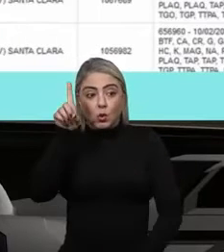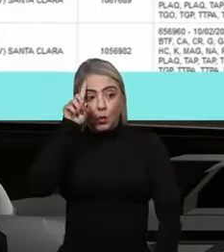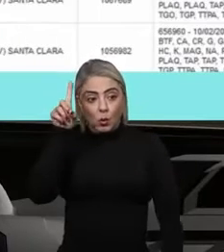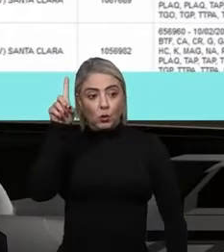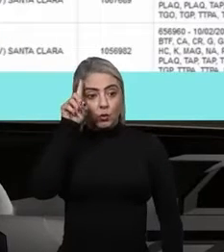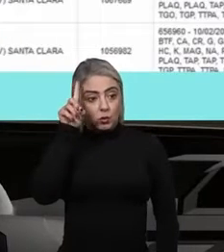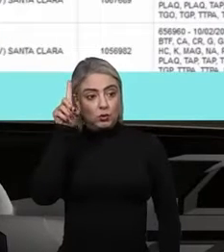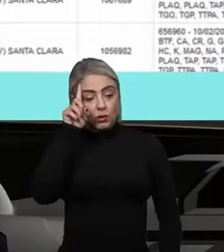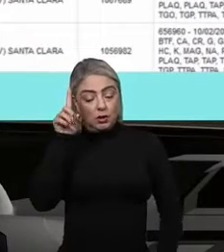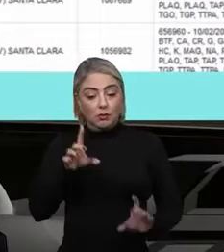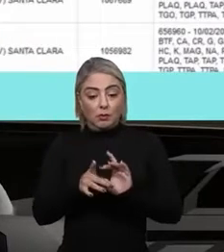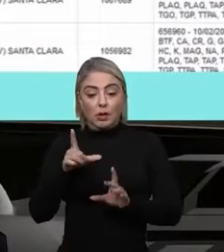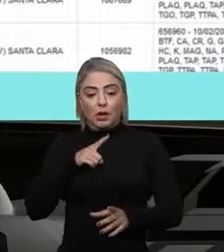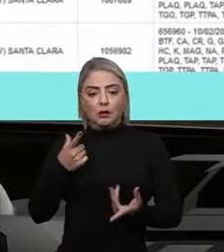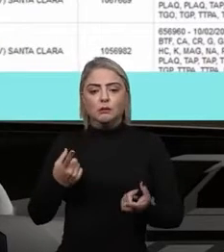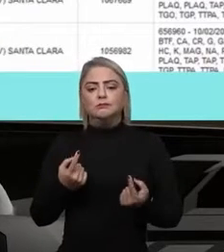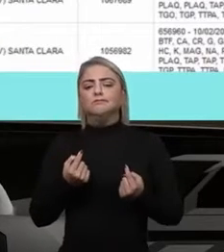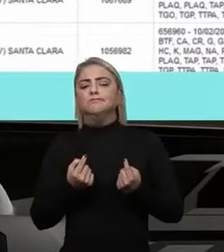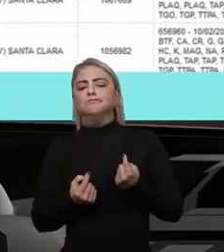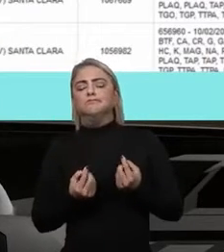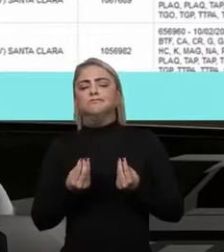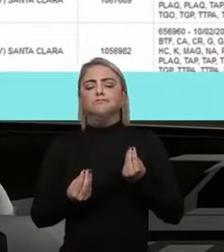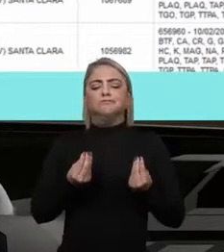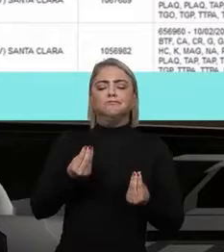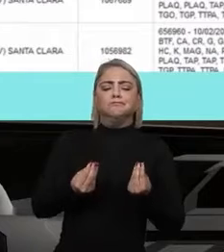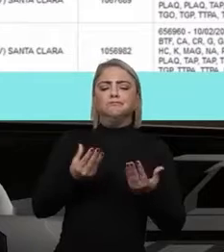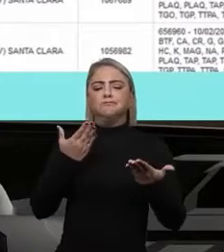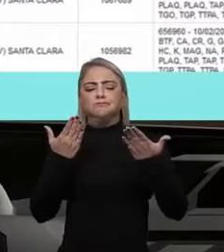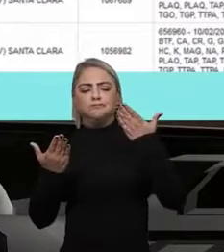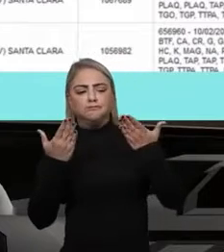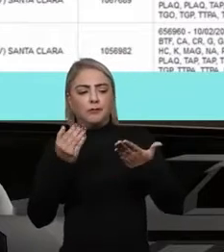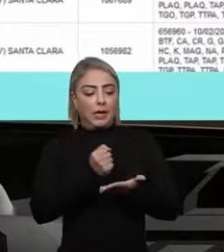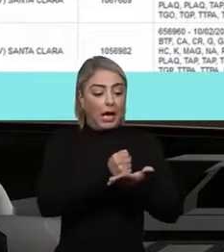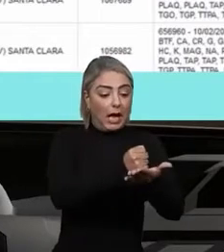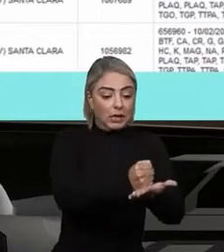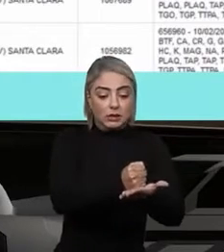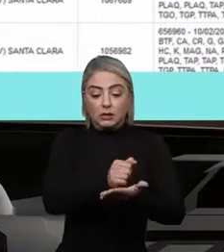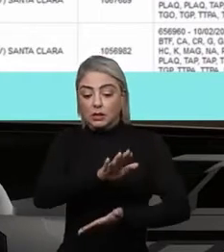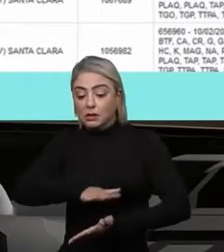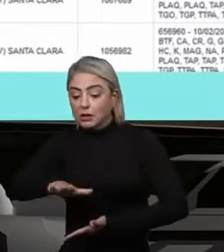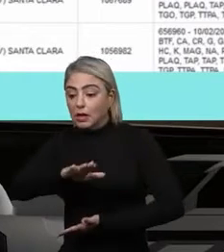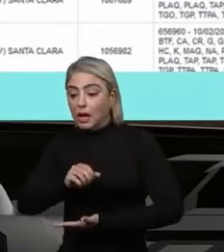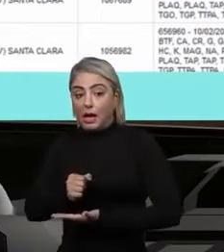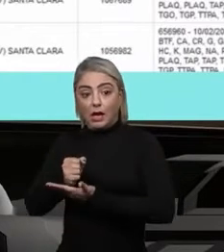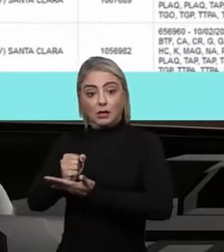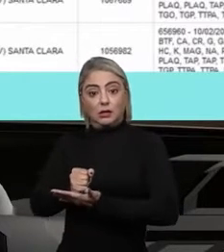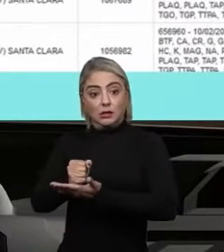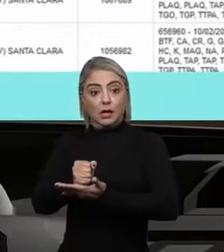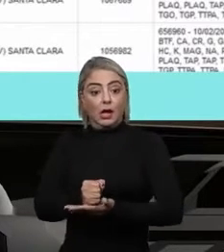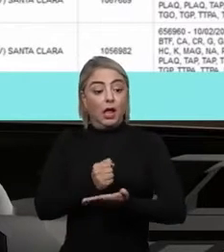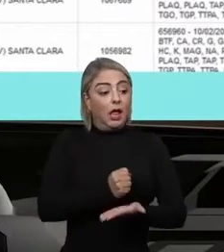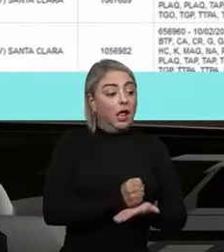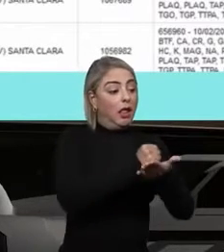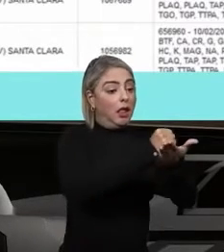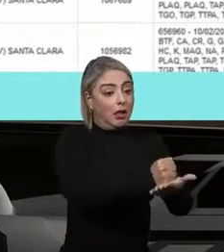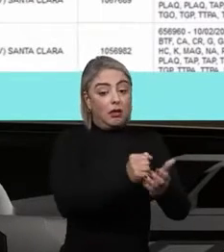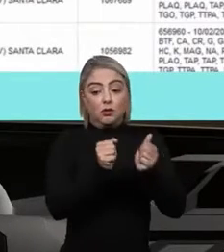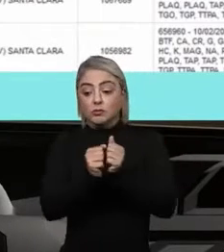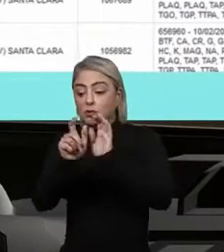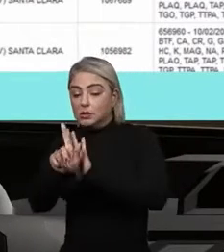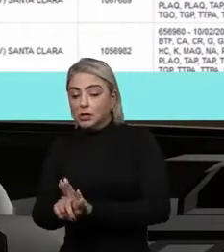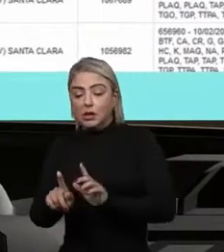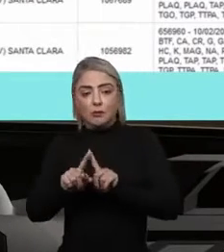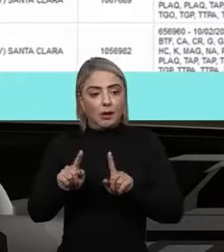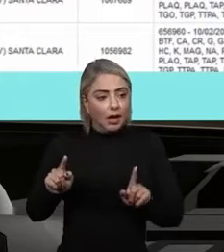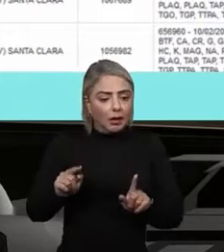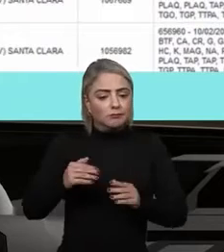permite que haja um confrontamento entre a assistência e as áreas de apoio, entre a assistência e gerências, mas, ao longo